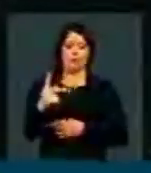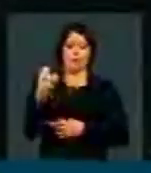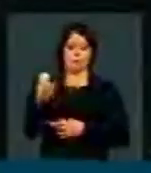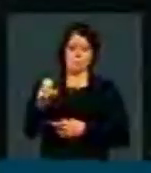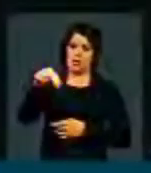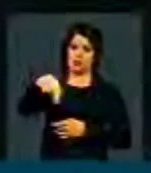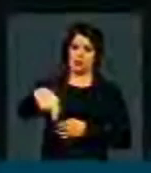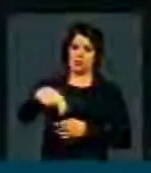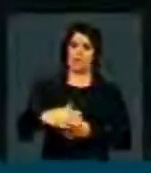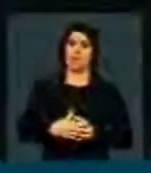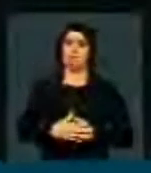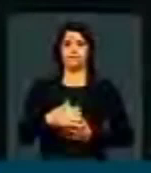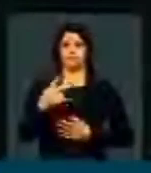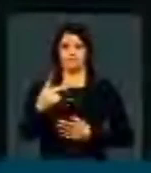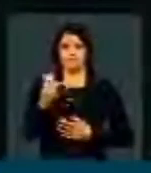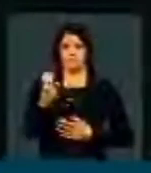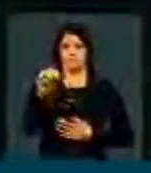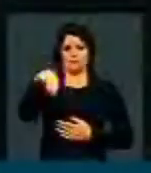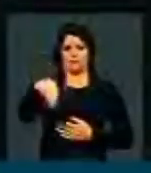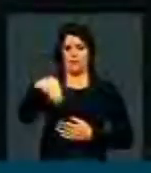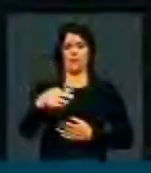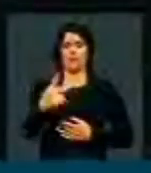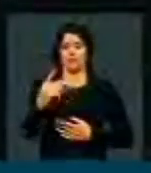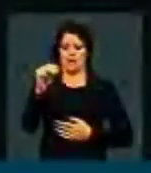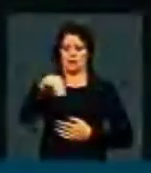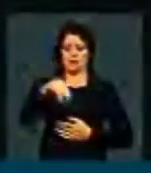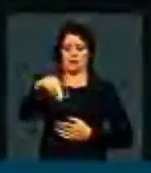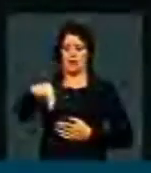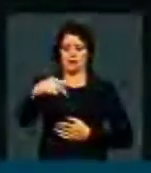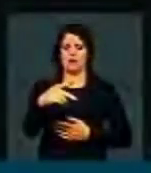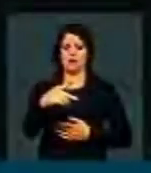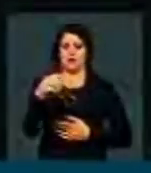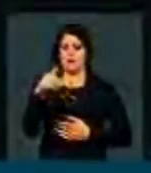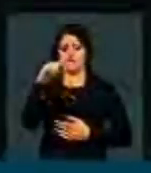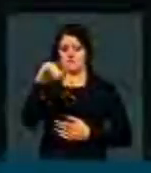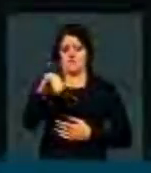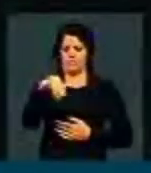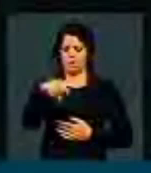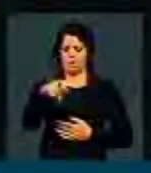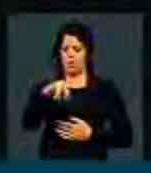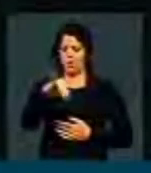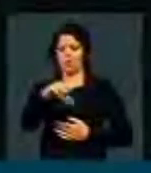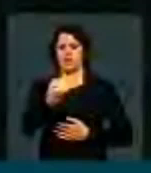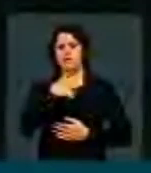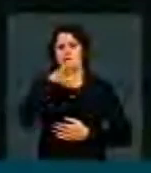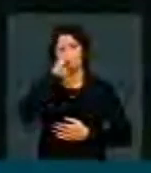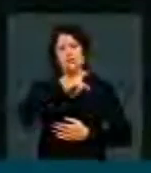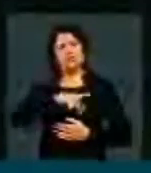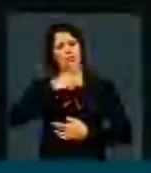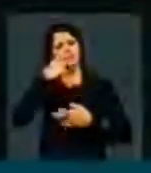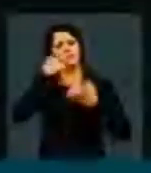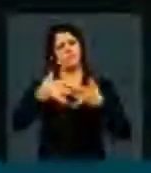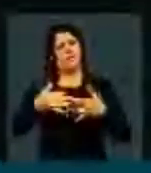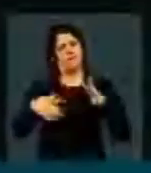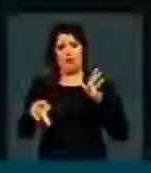PMN, minoria. Presidente, eu quero esclarecer que, da